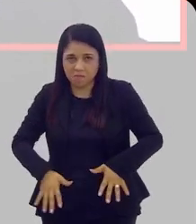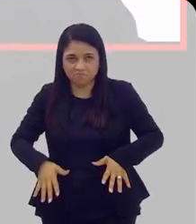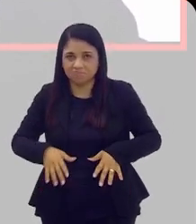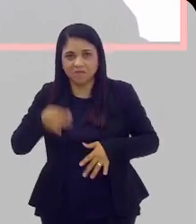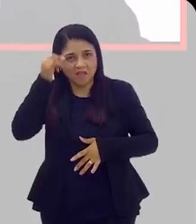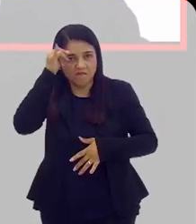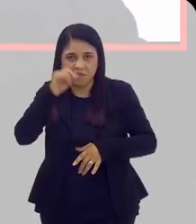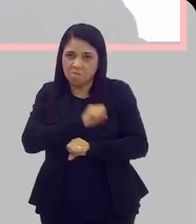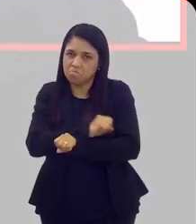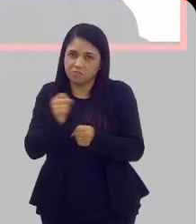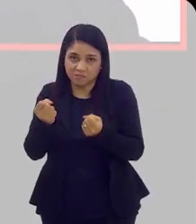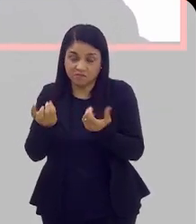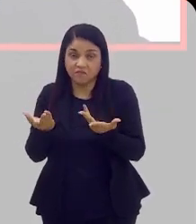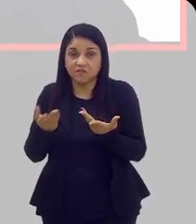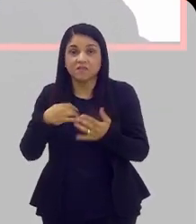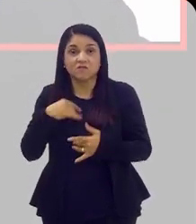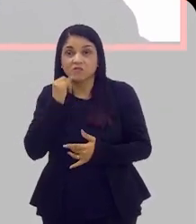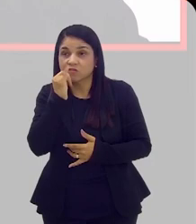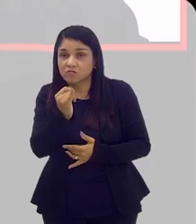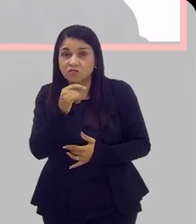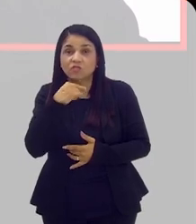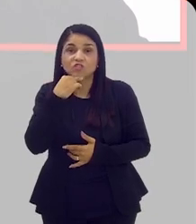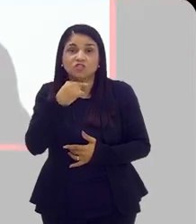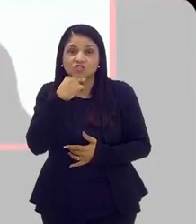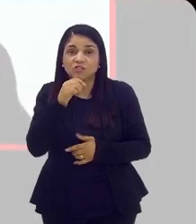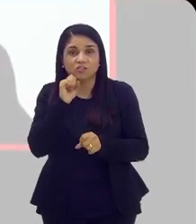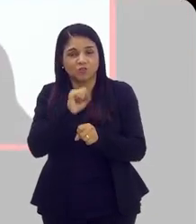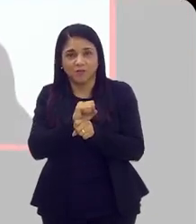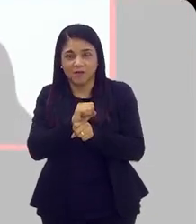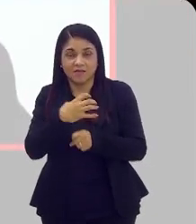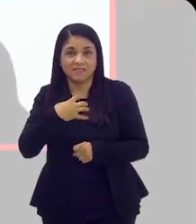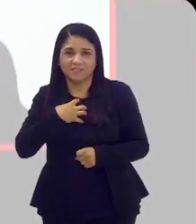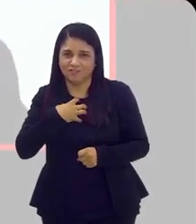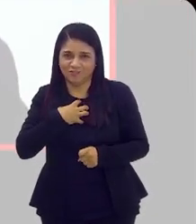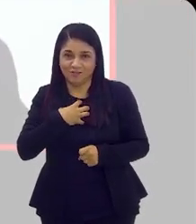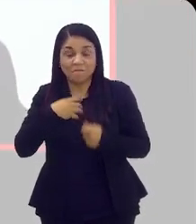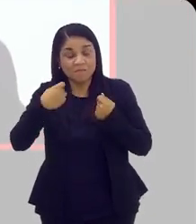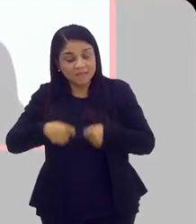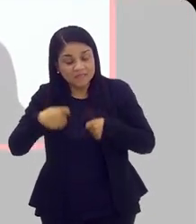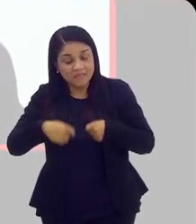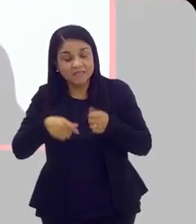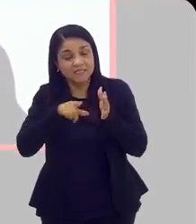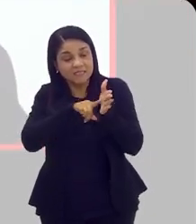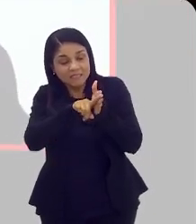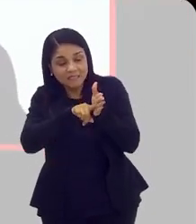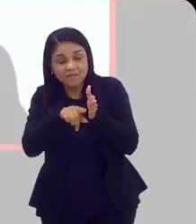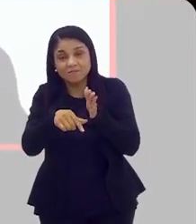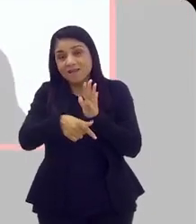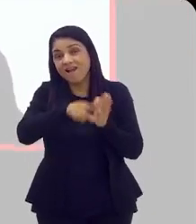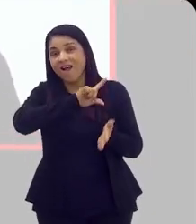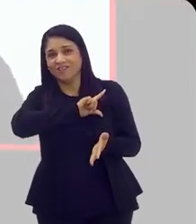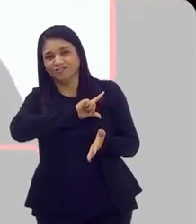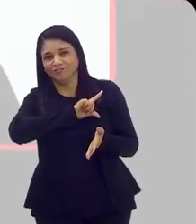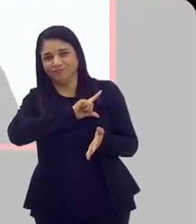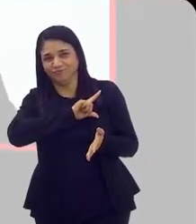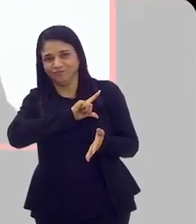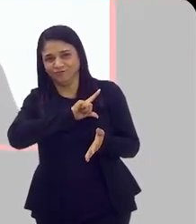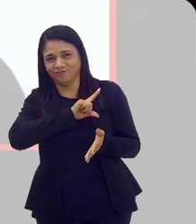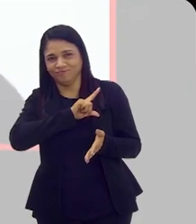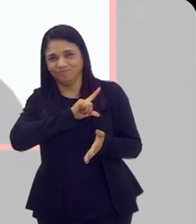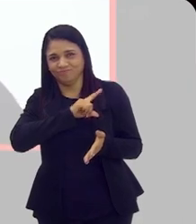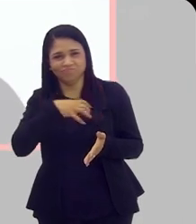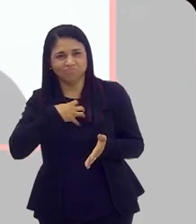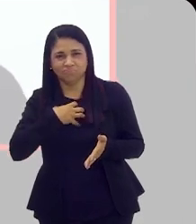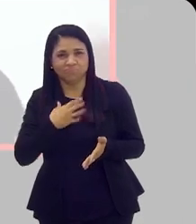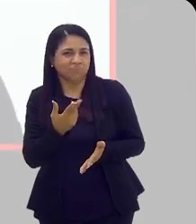evitável, né? É por isso que a gente sempre fala, não adianta esperar sintoma, tem que fazer o exame antes quando você não